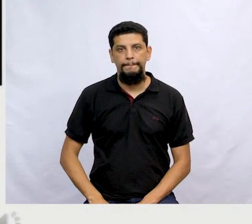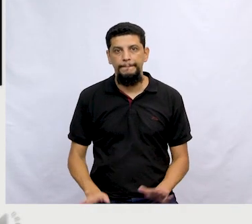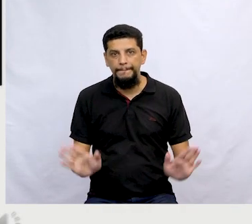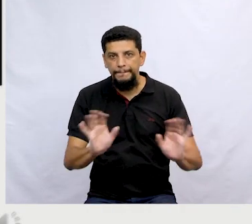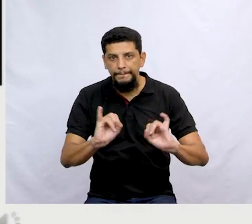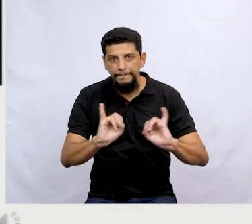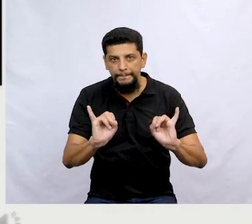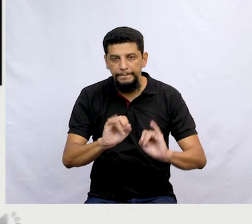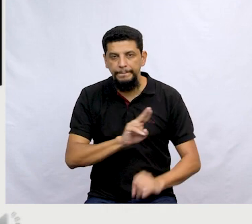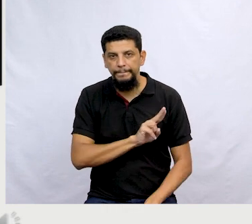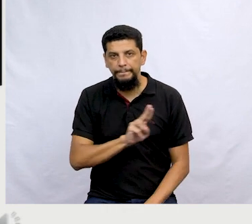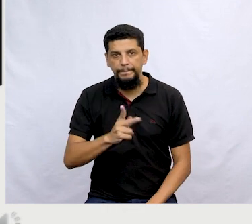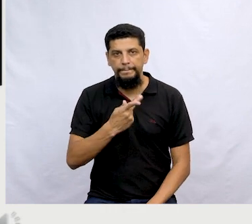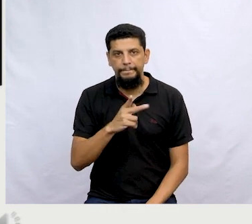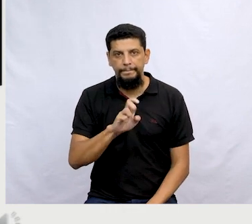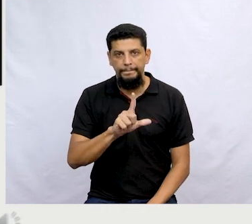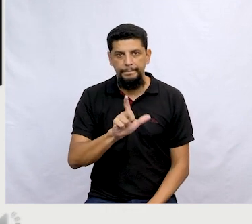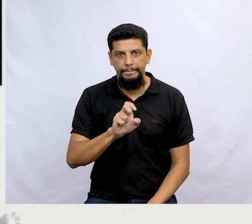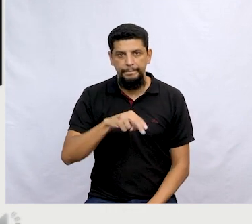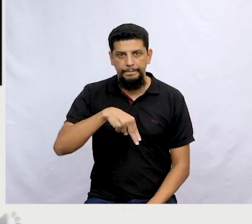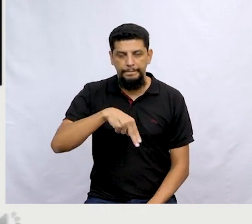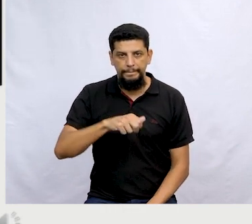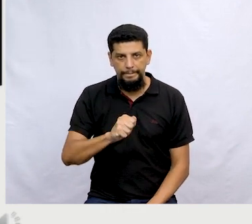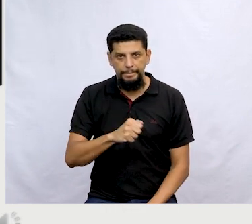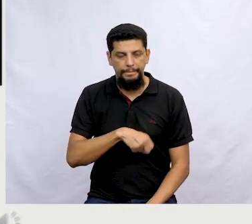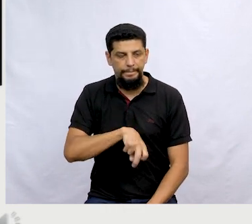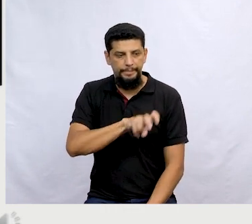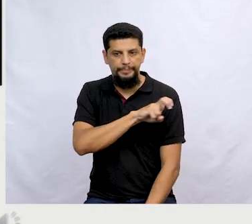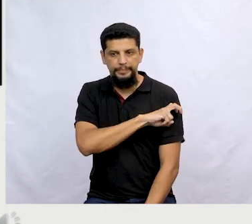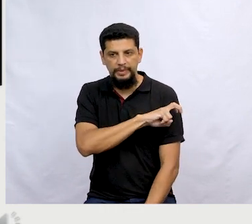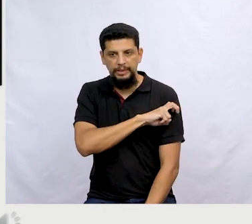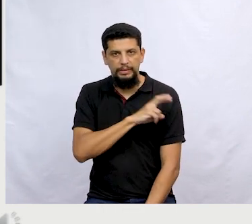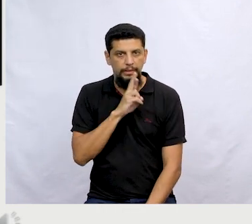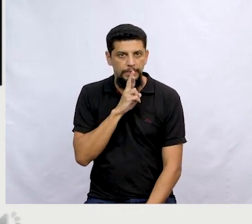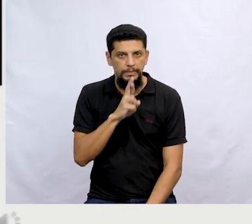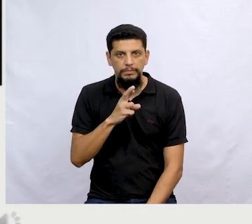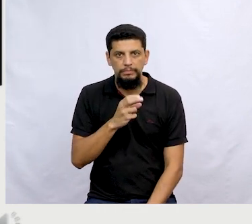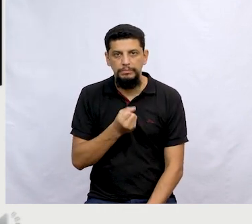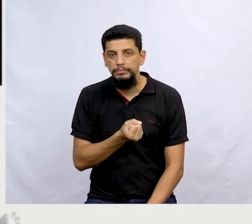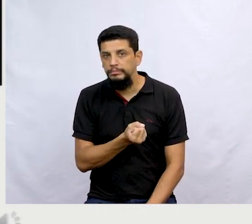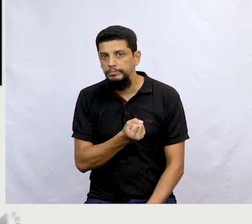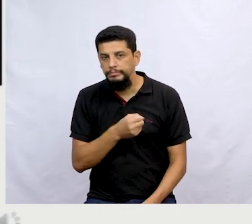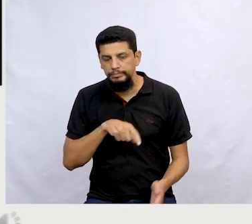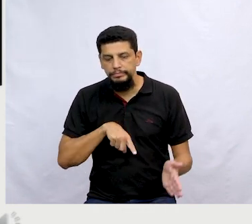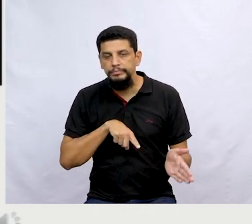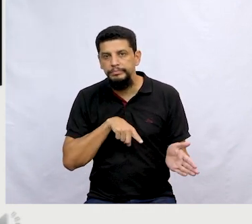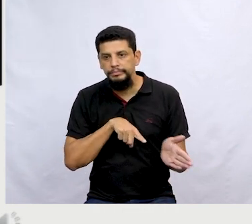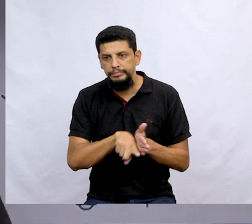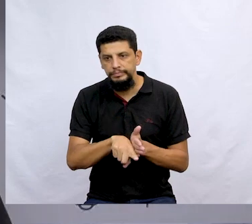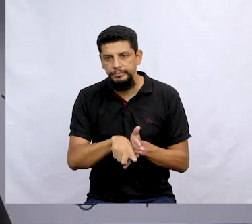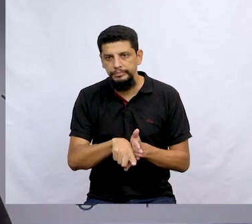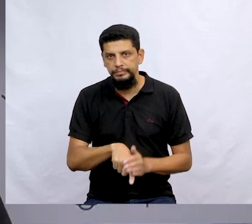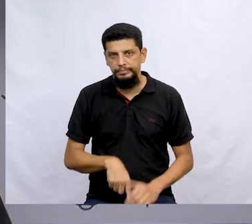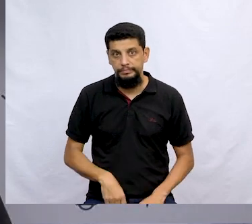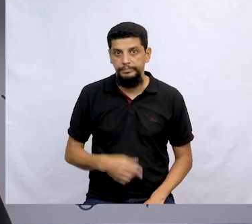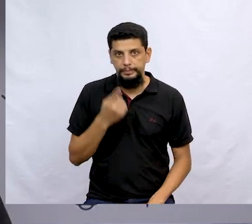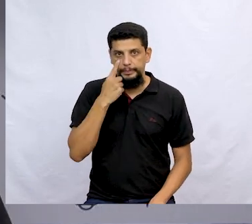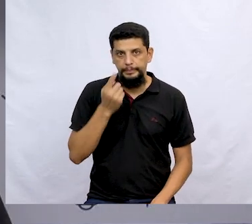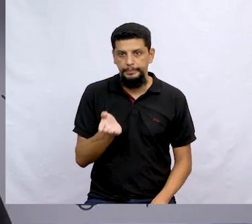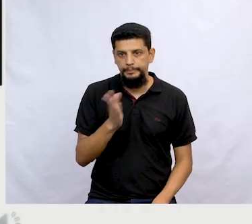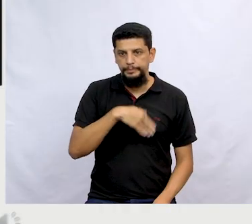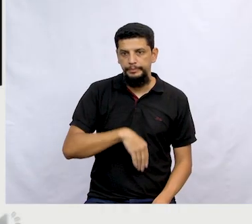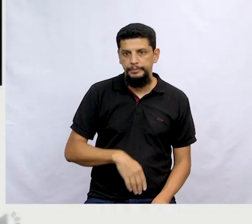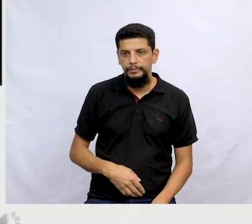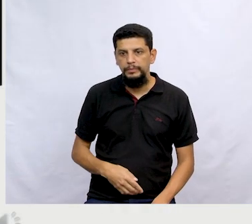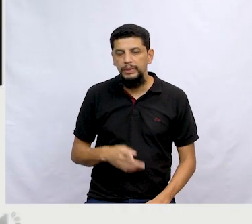Oi, eu me chamo Helena, sou do quinto ano e eu vou responder algumas perguntas. Então, a primeira delas é essa. Vamos lá?